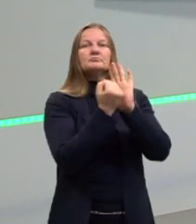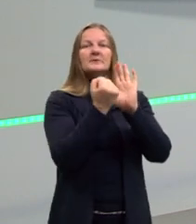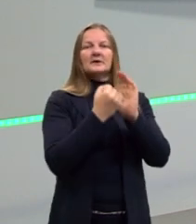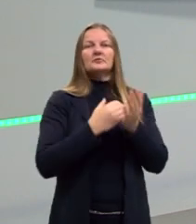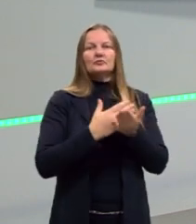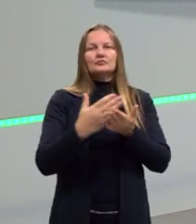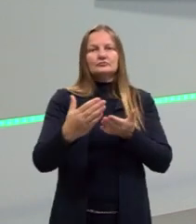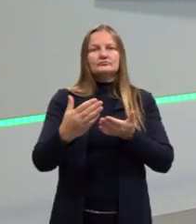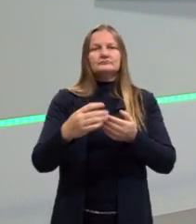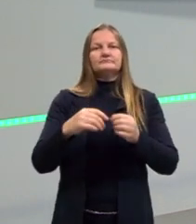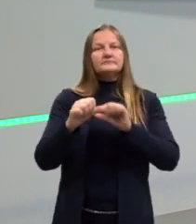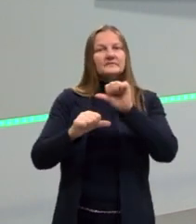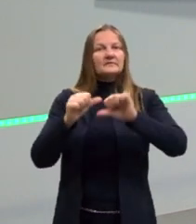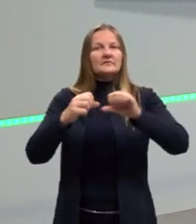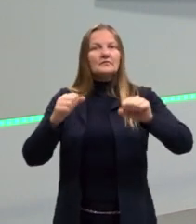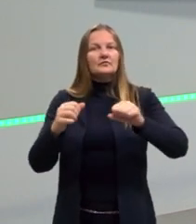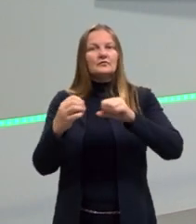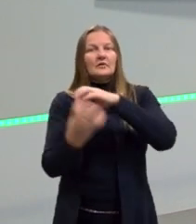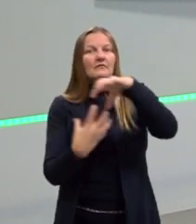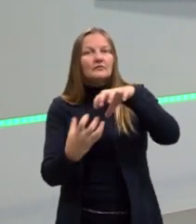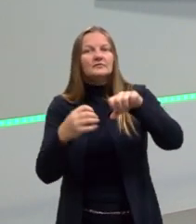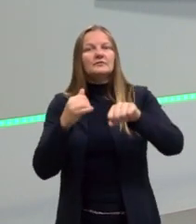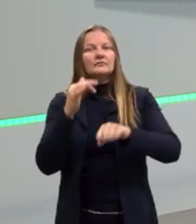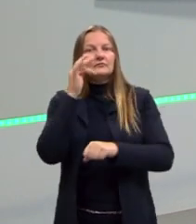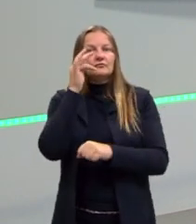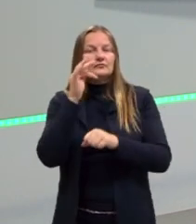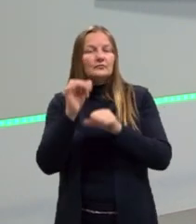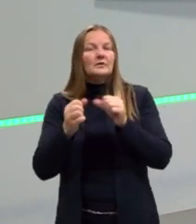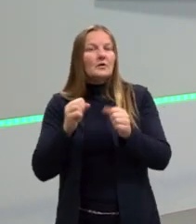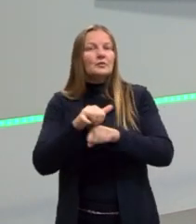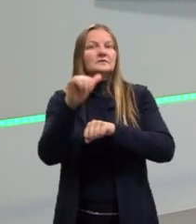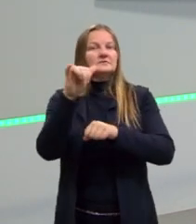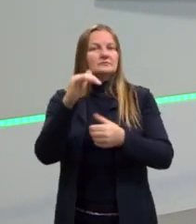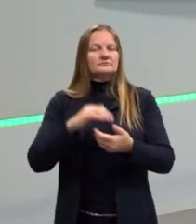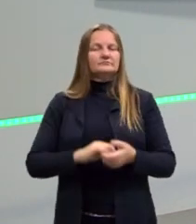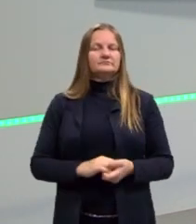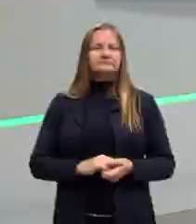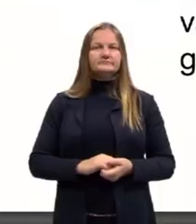dessas causas que levaram a Revolução a acontecer.